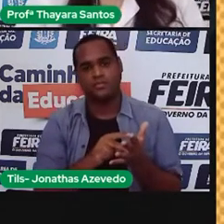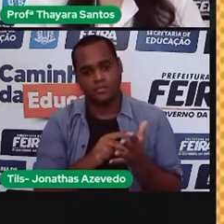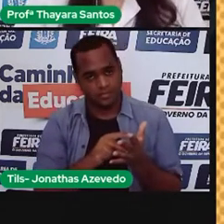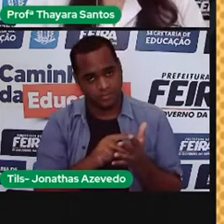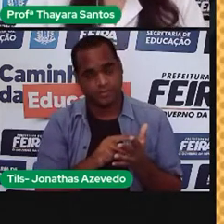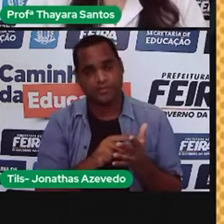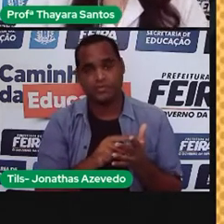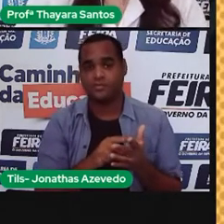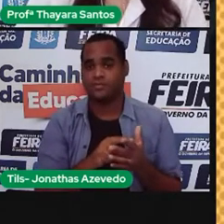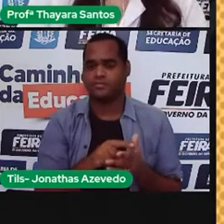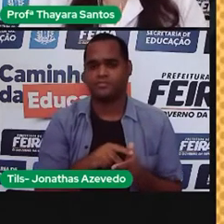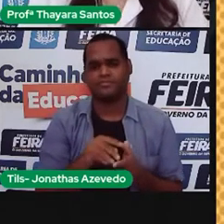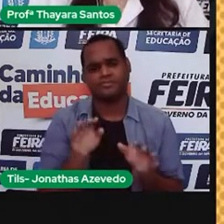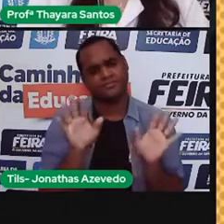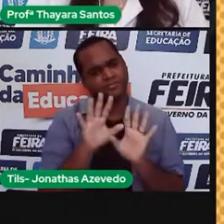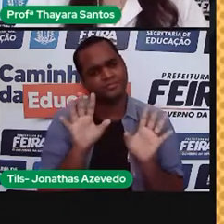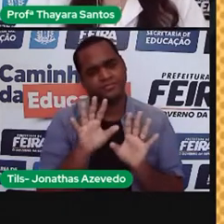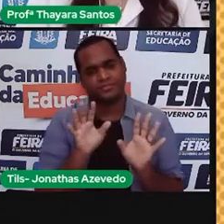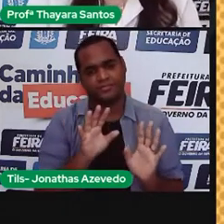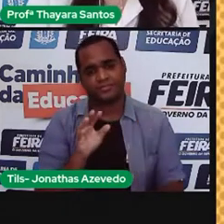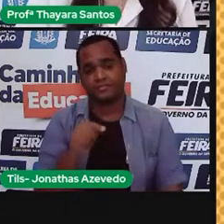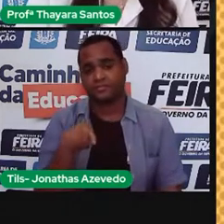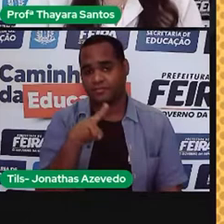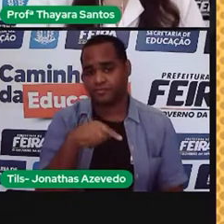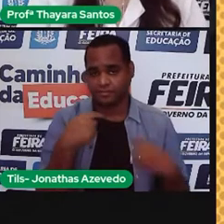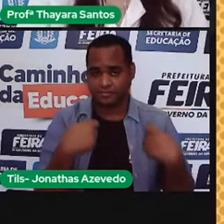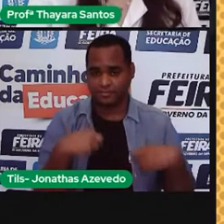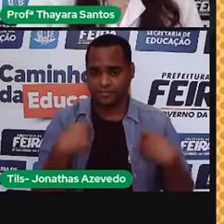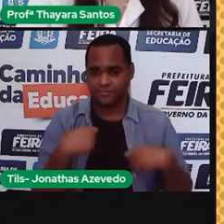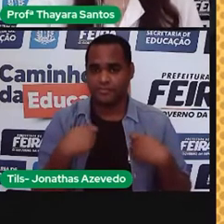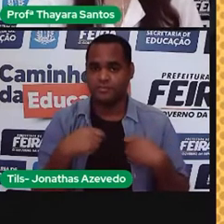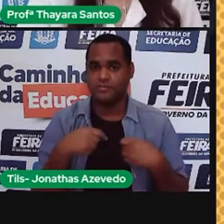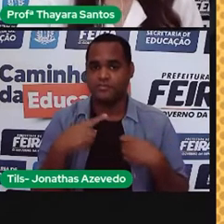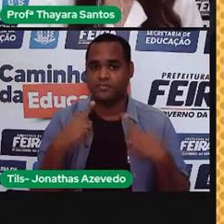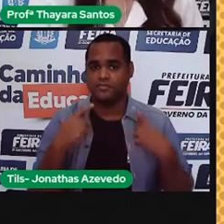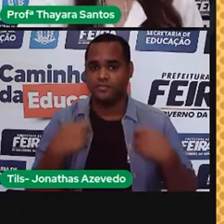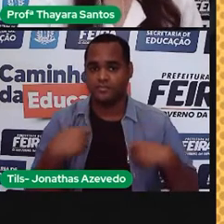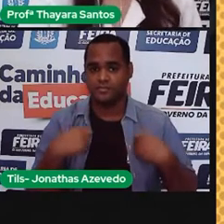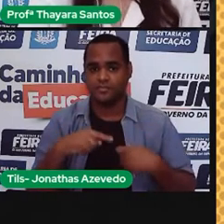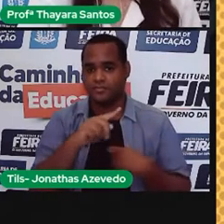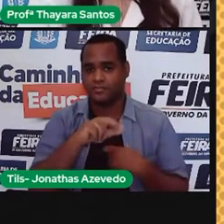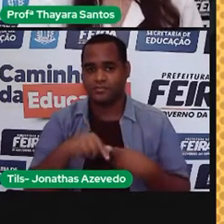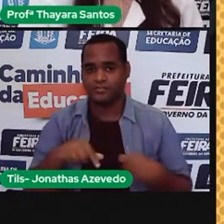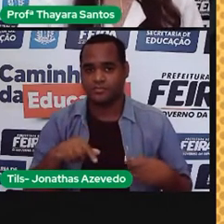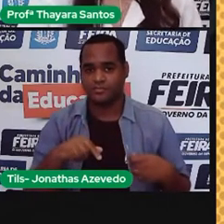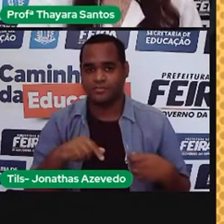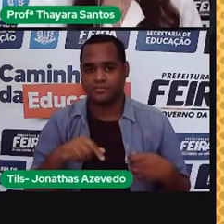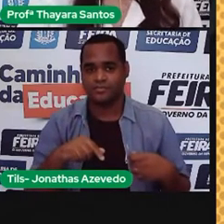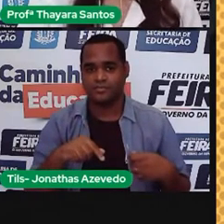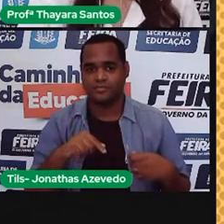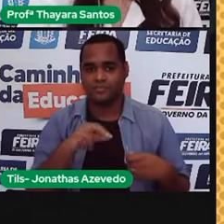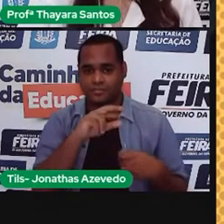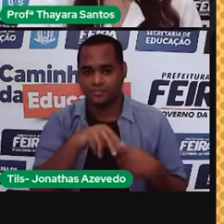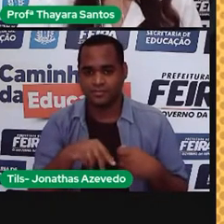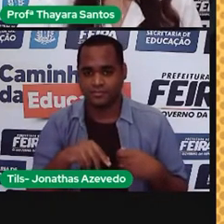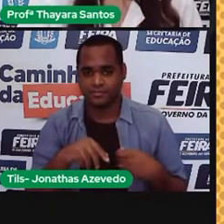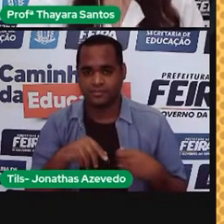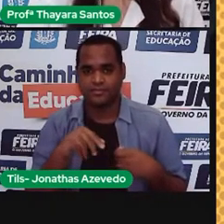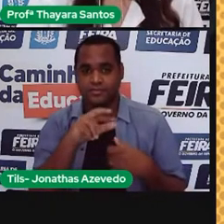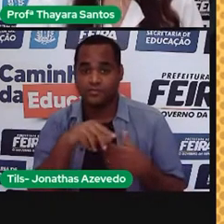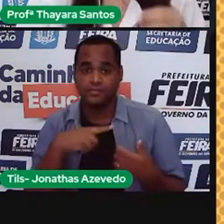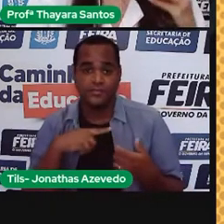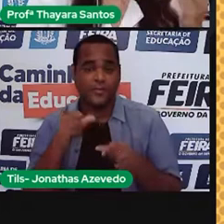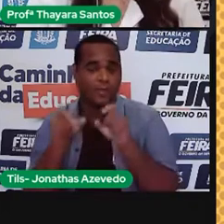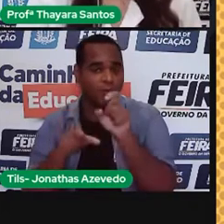Vamos lá. Não exatamente. Na verdade, a gente precisa muito desses materiais sintéticos no nosso cotidiano.